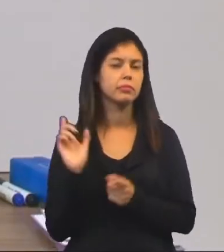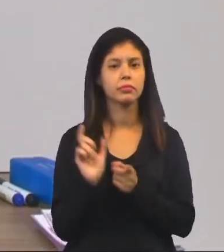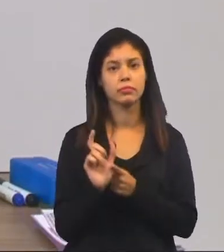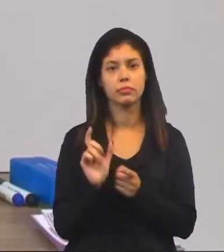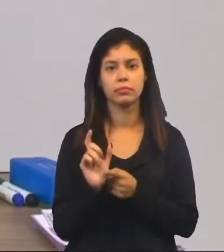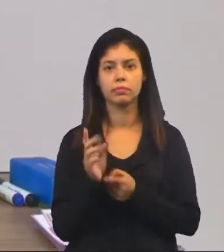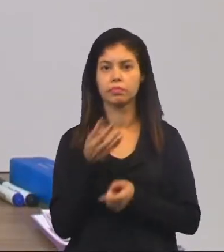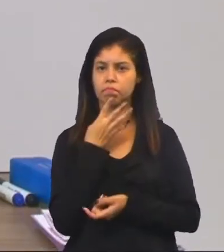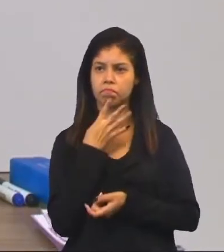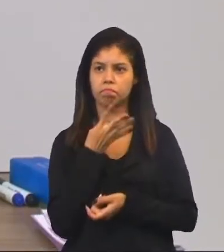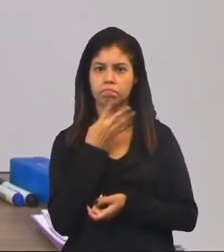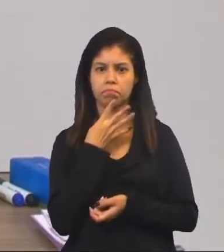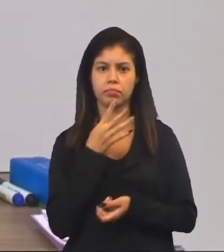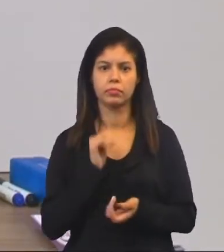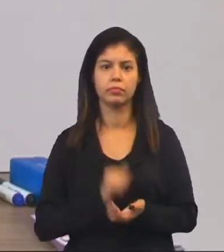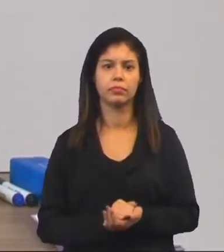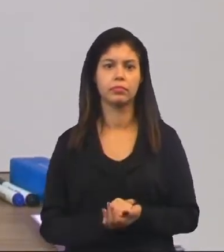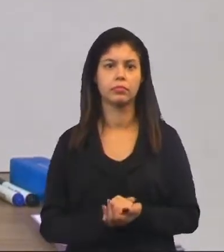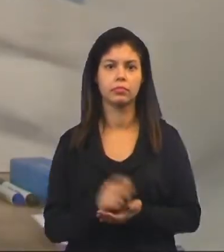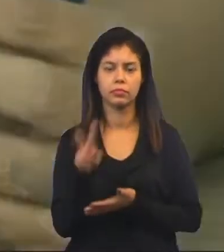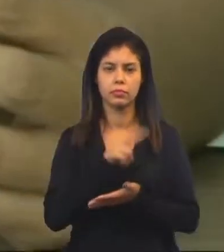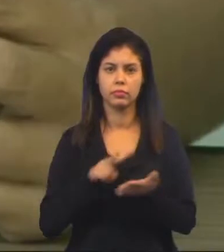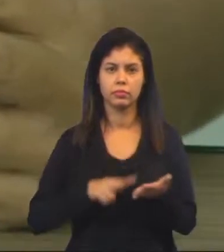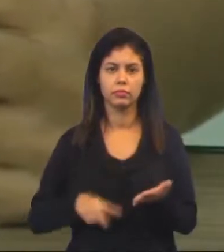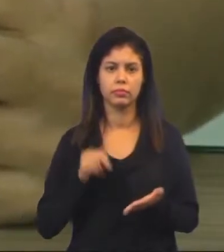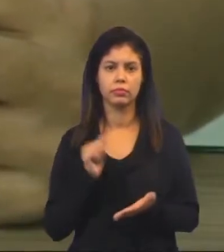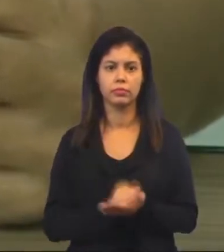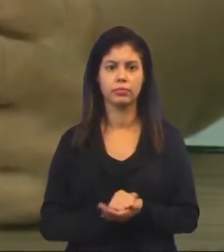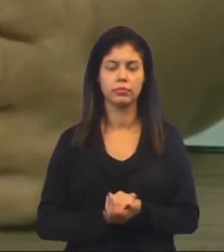vocês conseguem ler esta palavra?